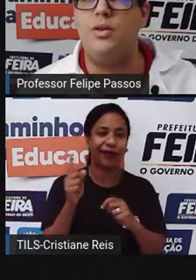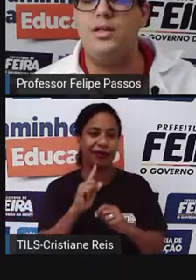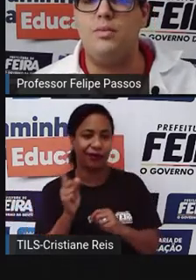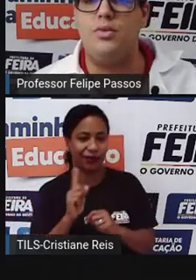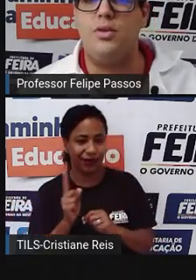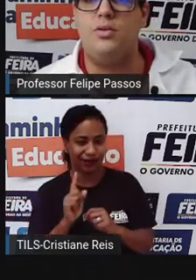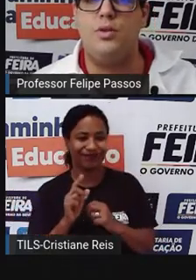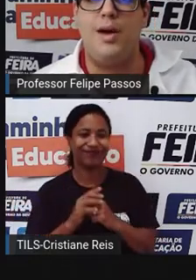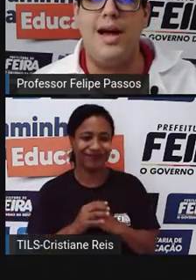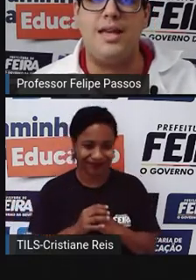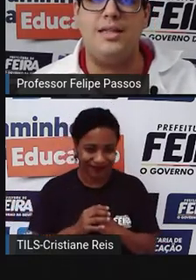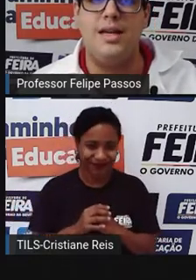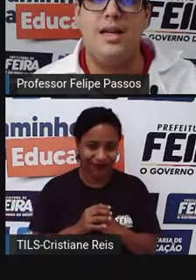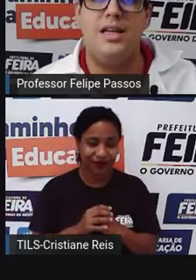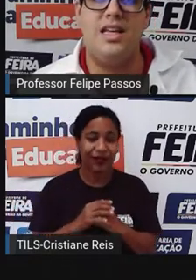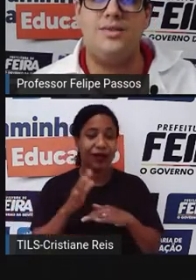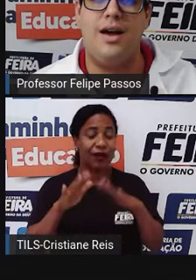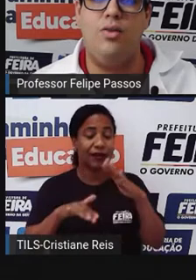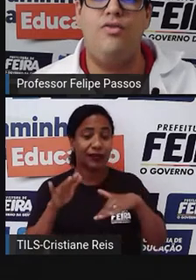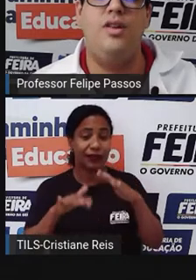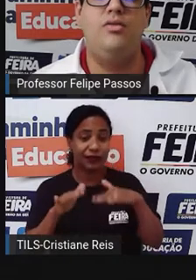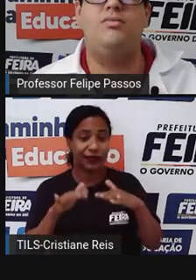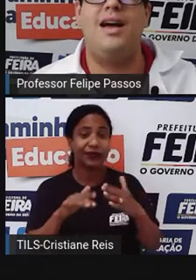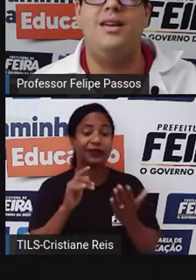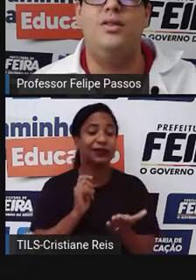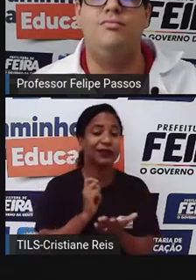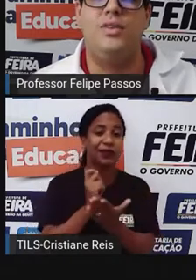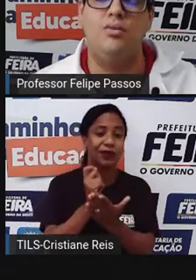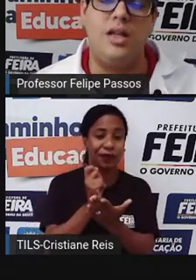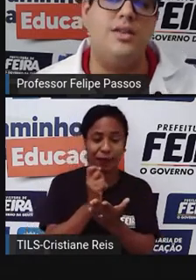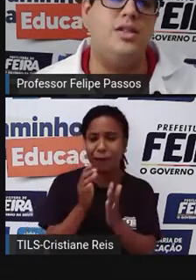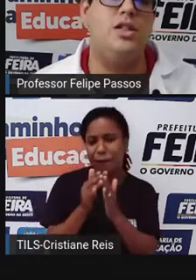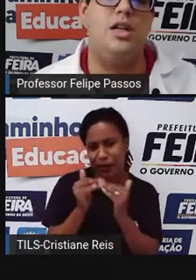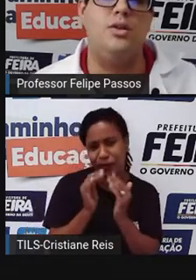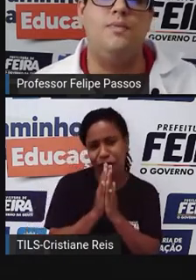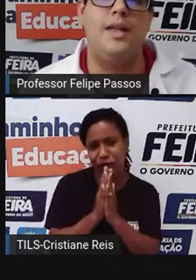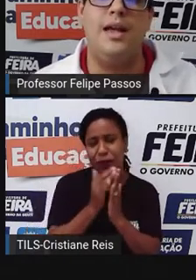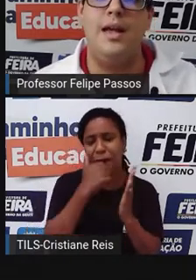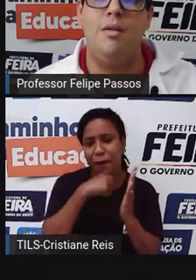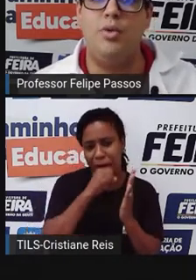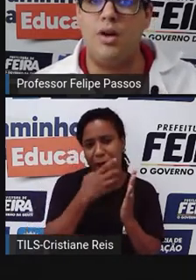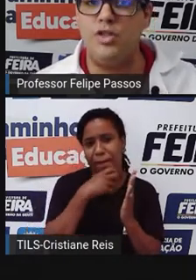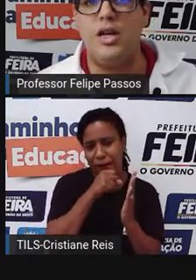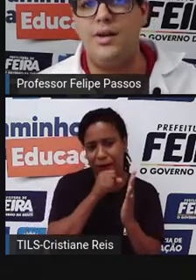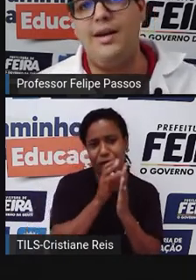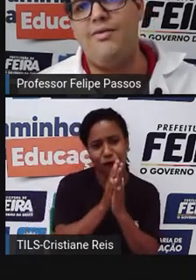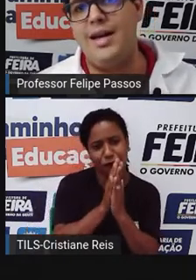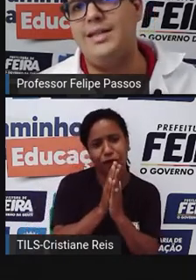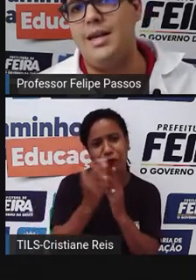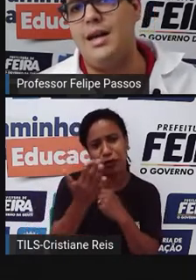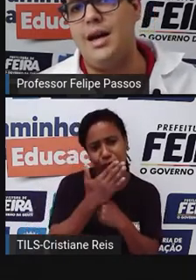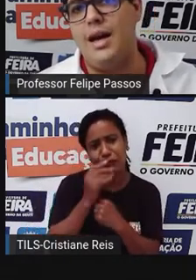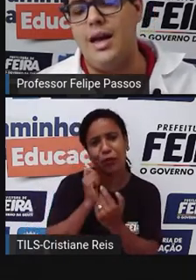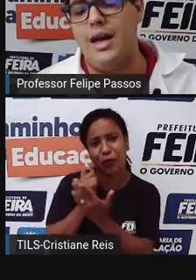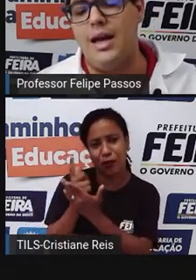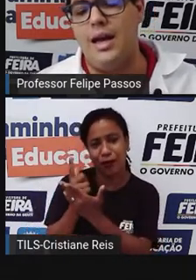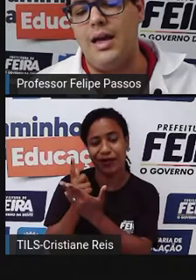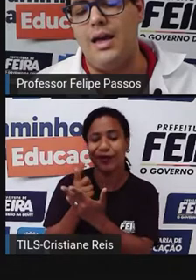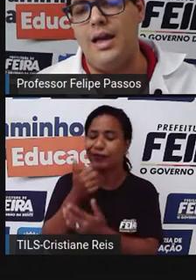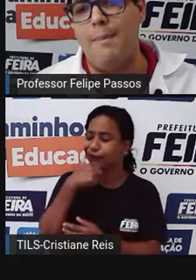gente pede uma coisa assim pros nossos pais e eles falam Ô filho, não dá não. Não tenho esse dinheiro, né? Porque o dinheiro ele vai ser